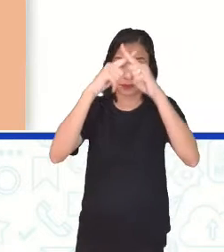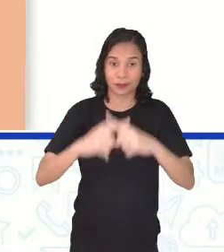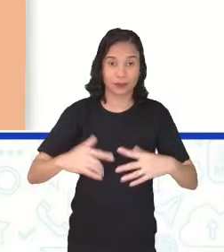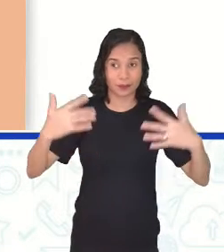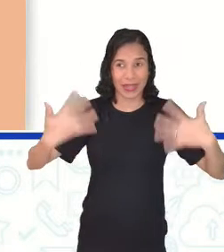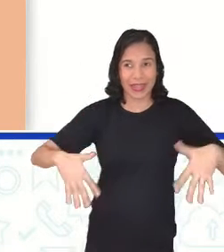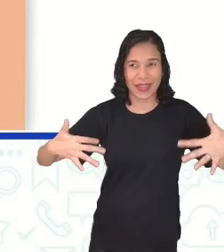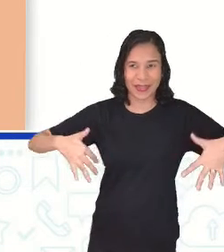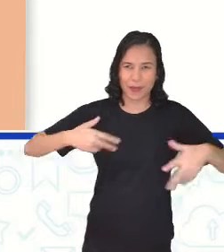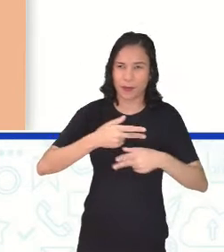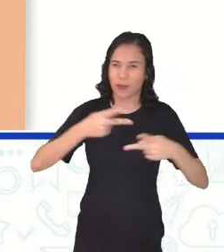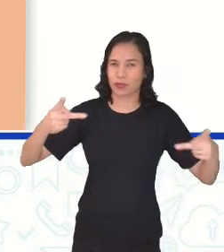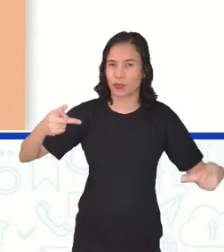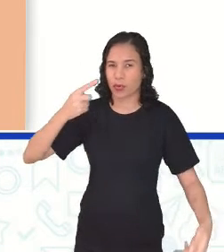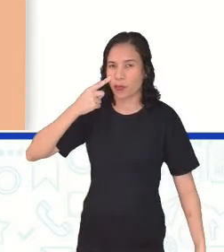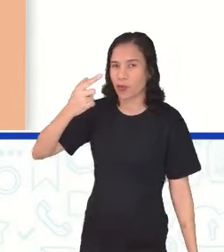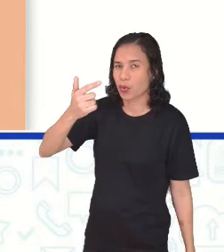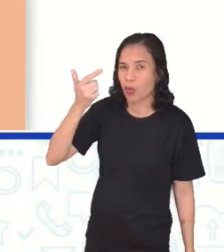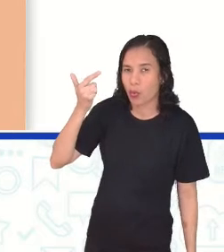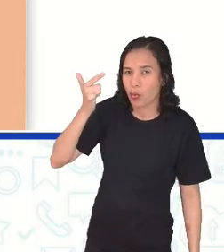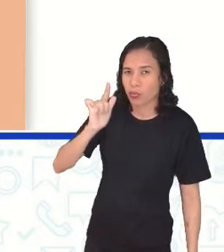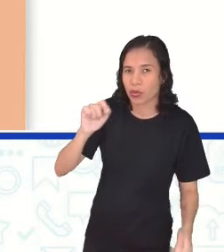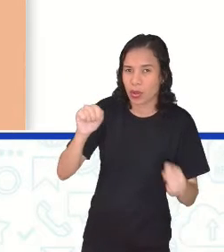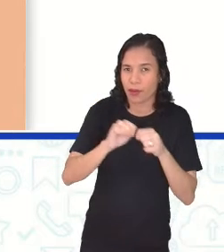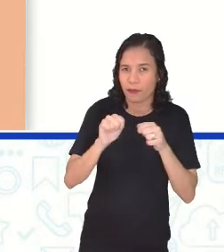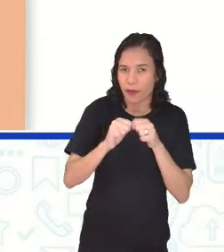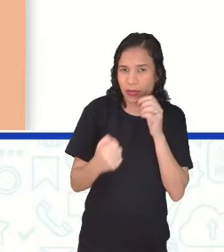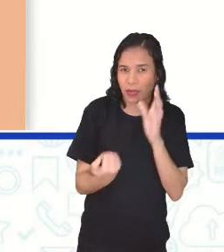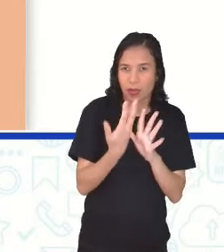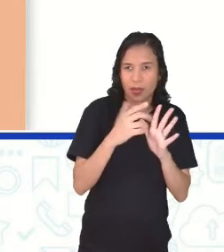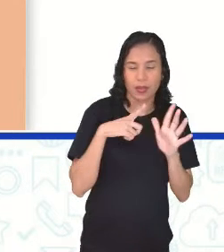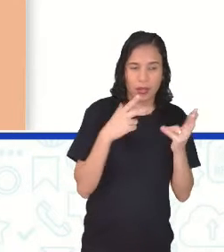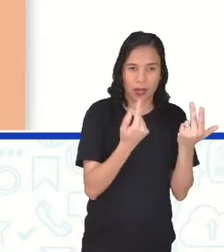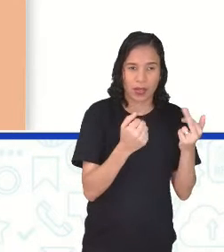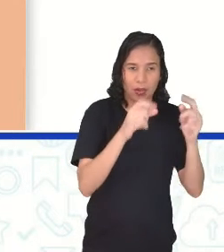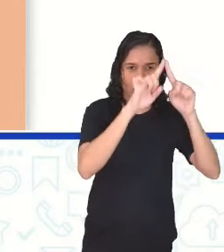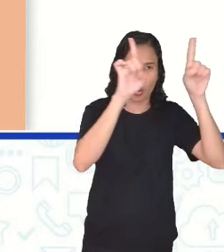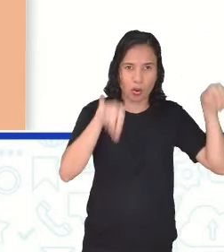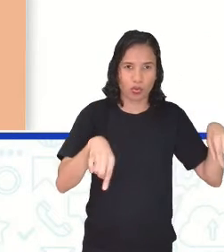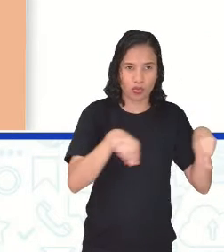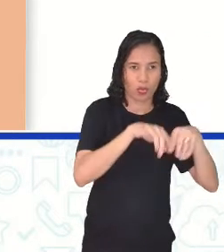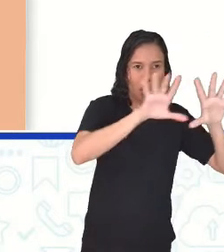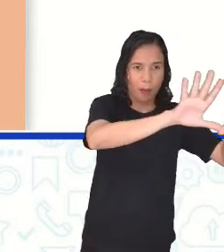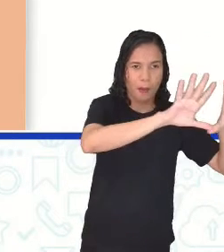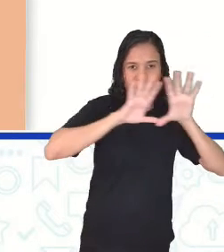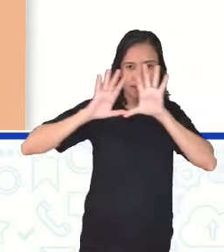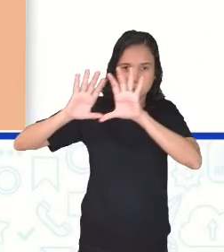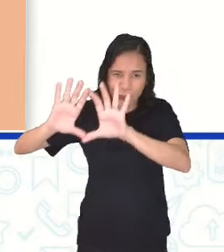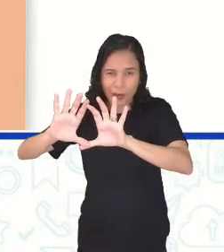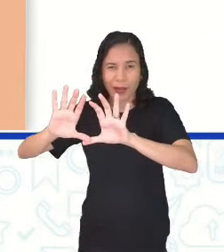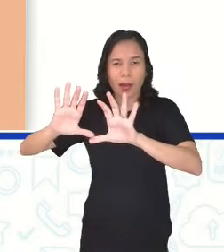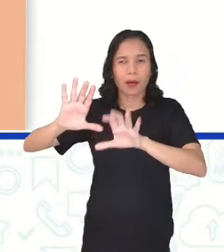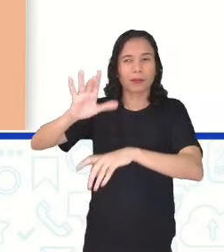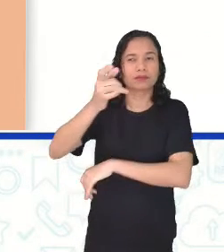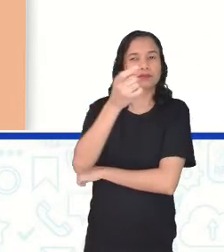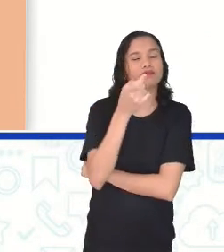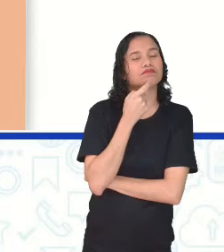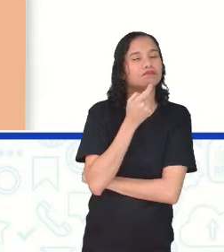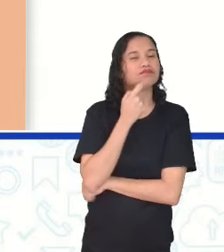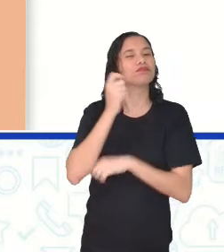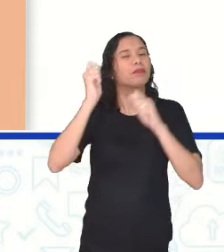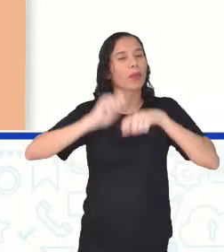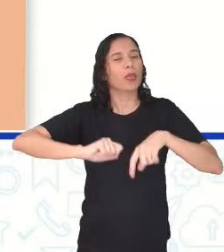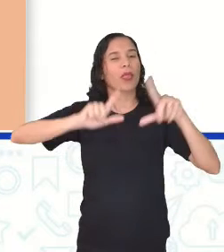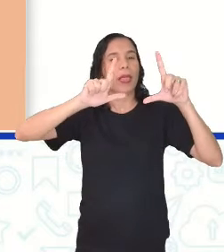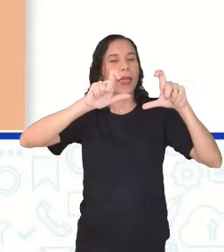desafio para vocês. Será que você consegue preencher o hexágono com as mesmas peças do quadrado? Vocês podem